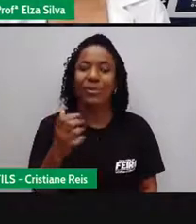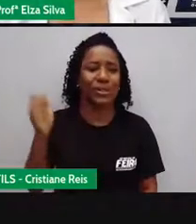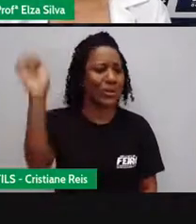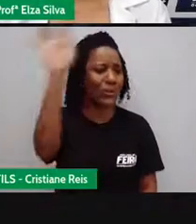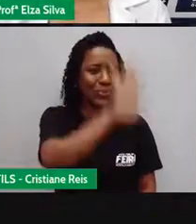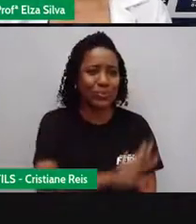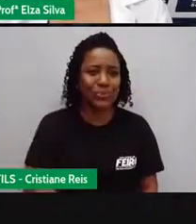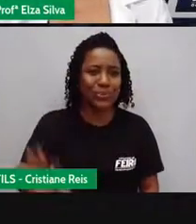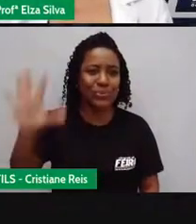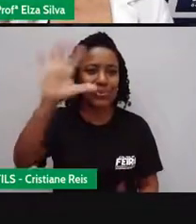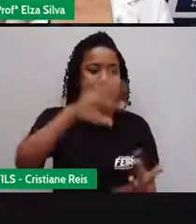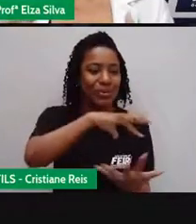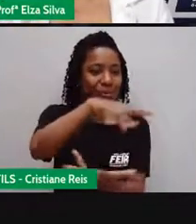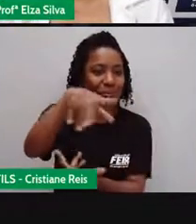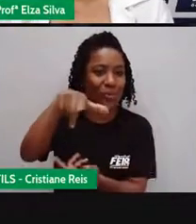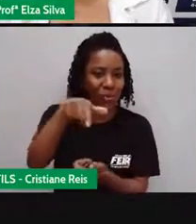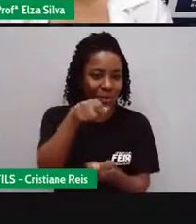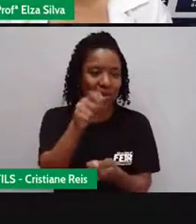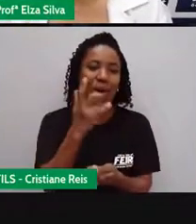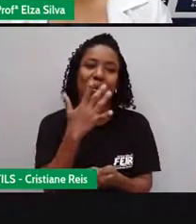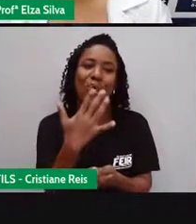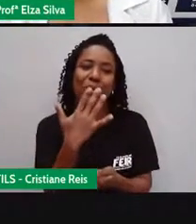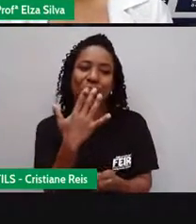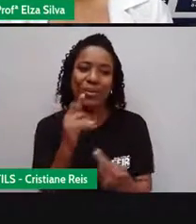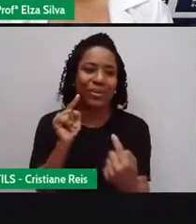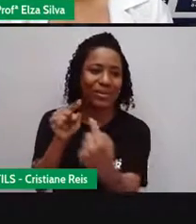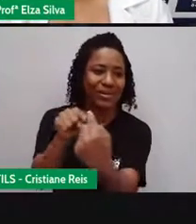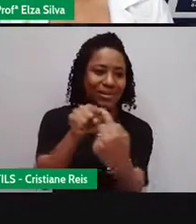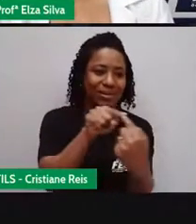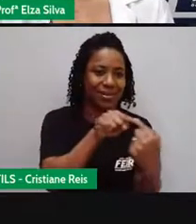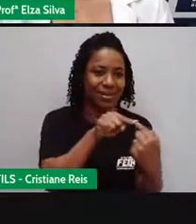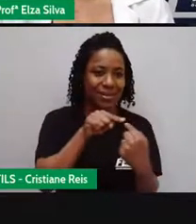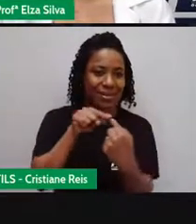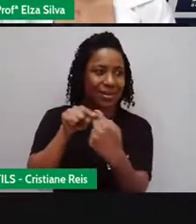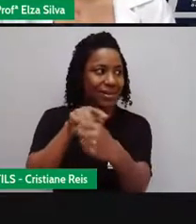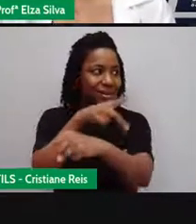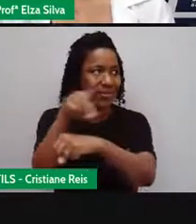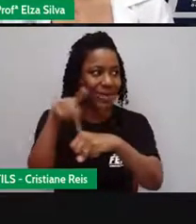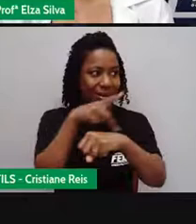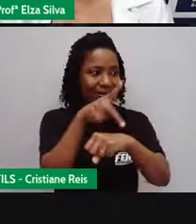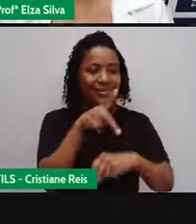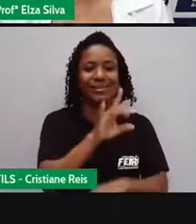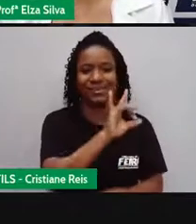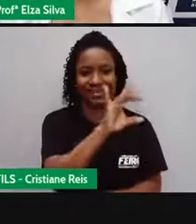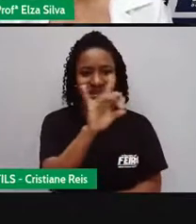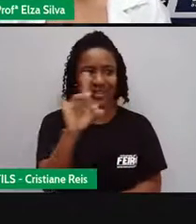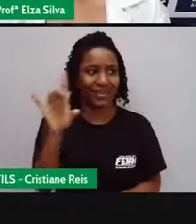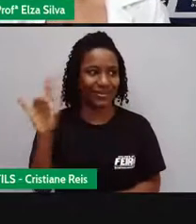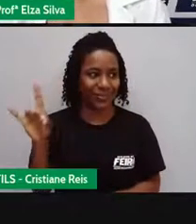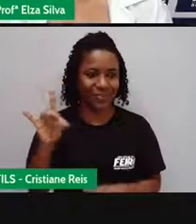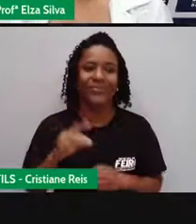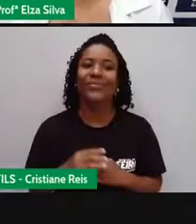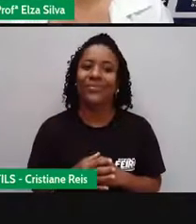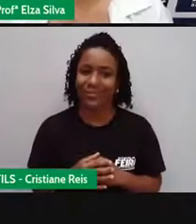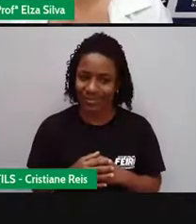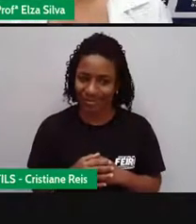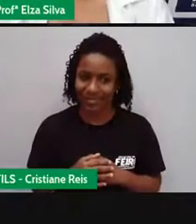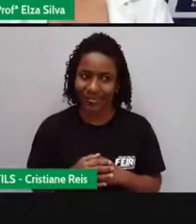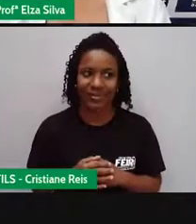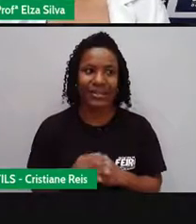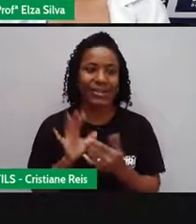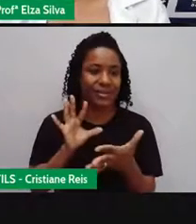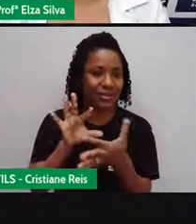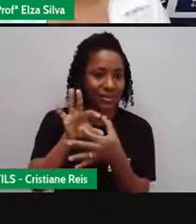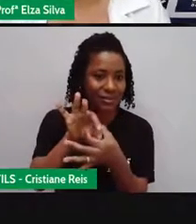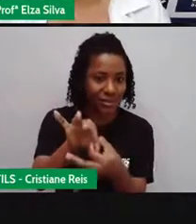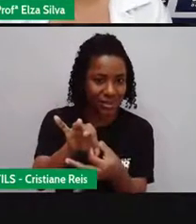atualidade. Então, essa mensagem de união que deve ser perpetuada ao longo dos séculos por